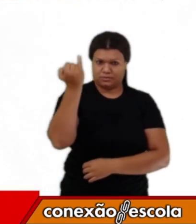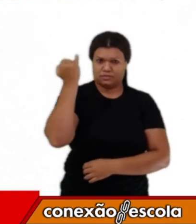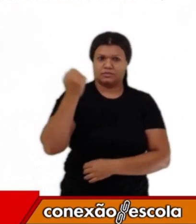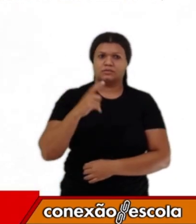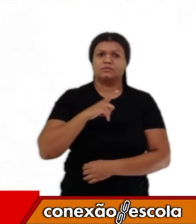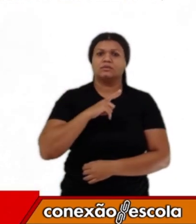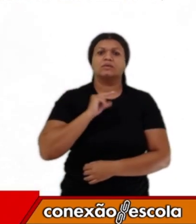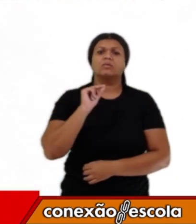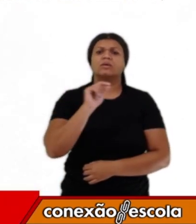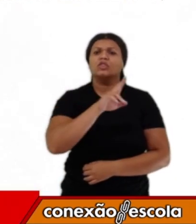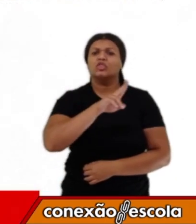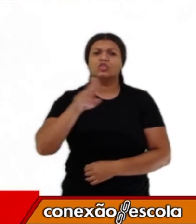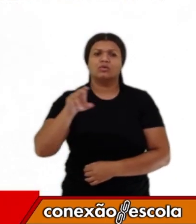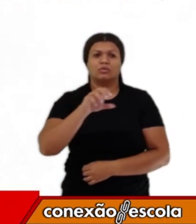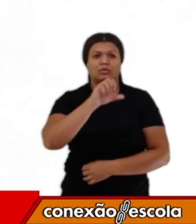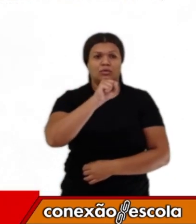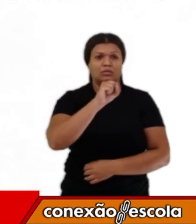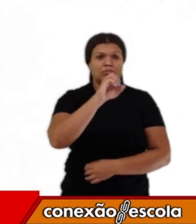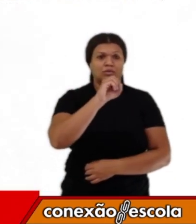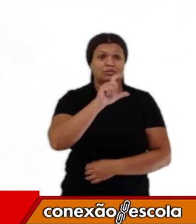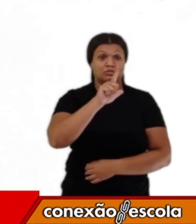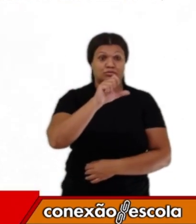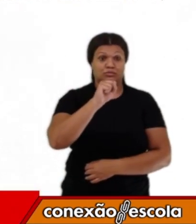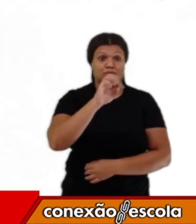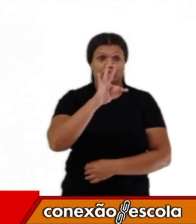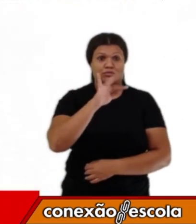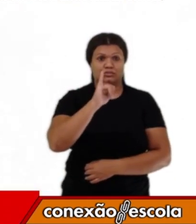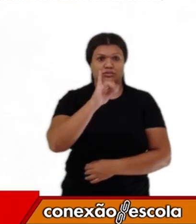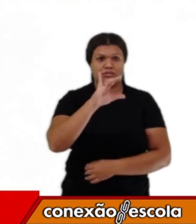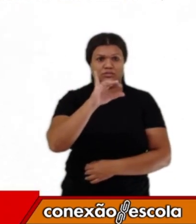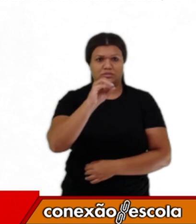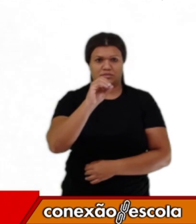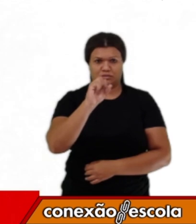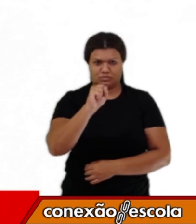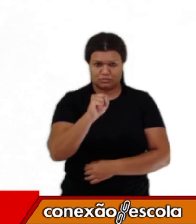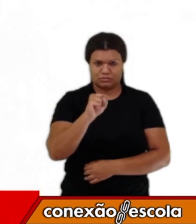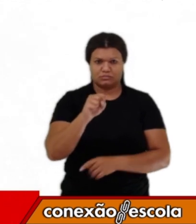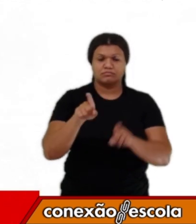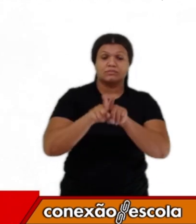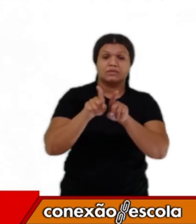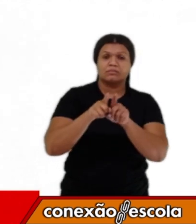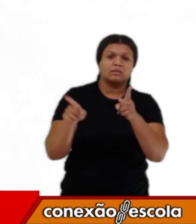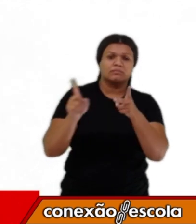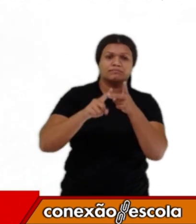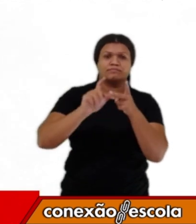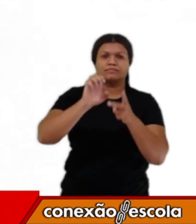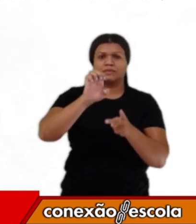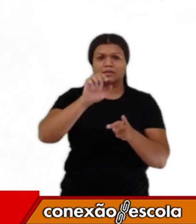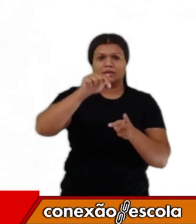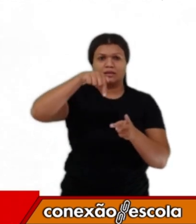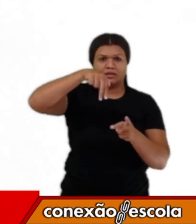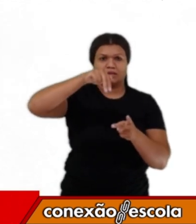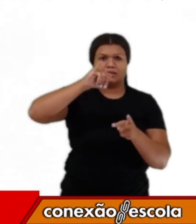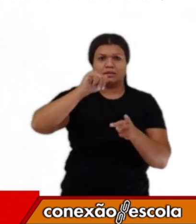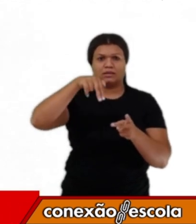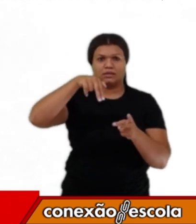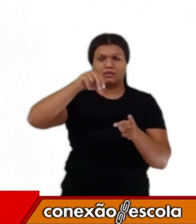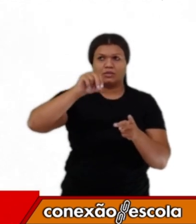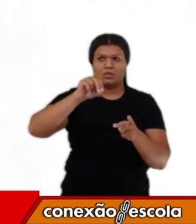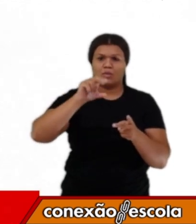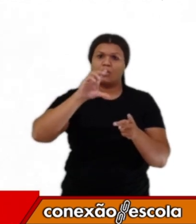isso mesmo, solstícios e os equinócios. Nome difícil, né?